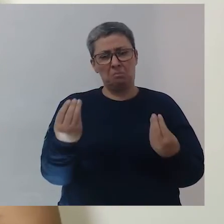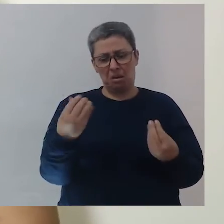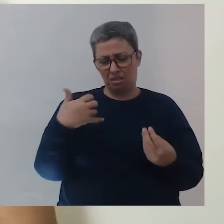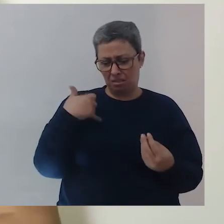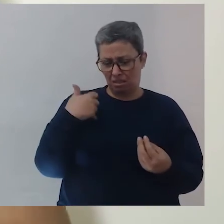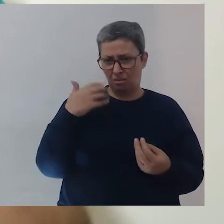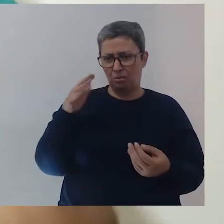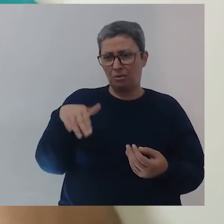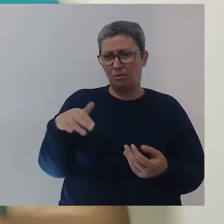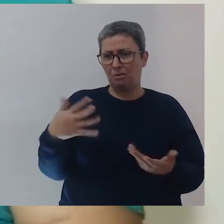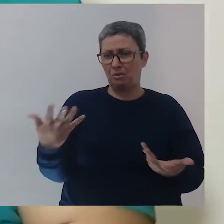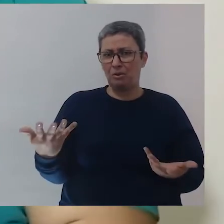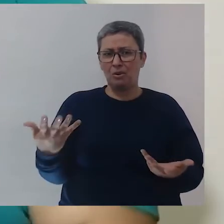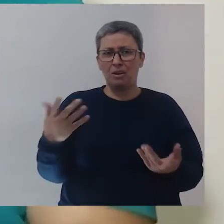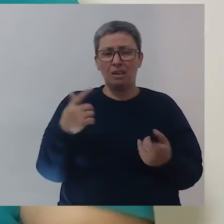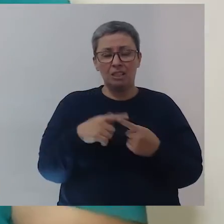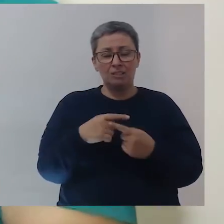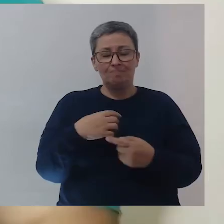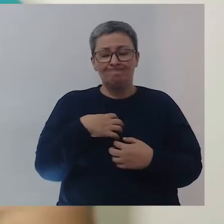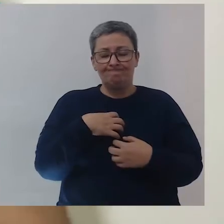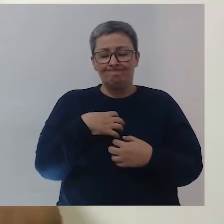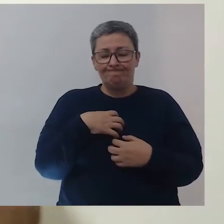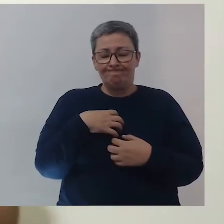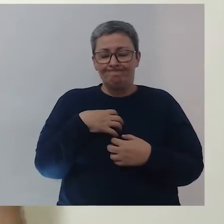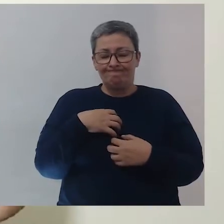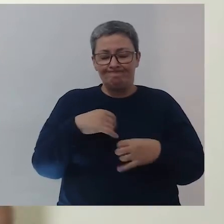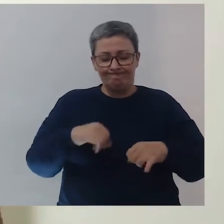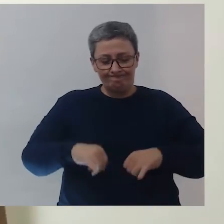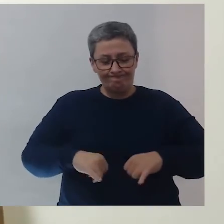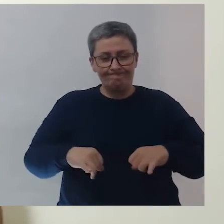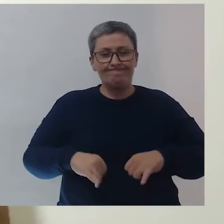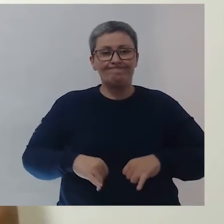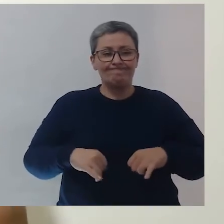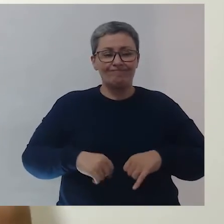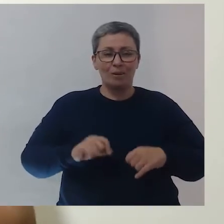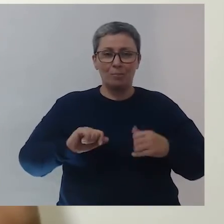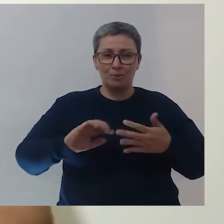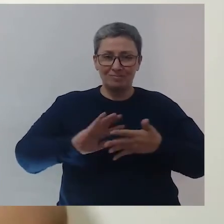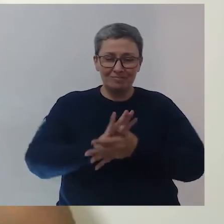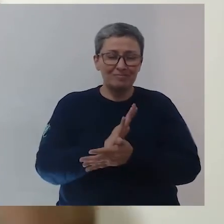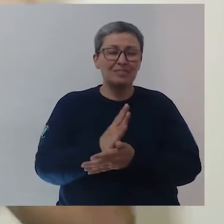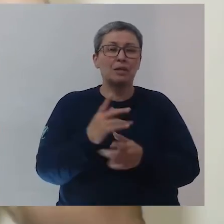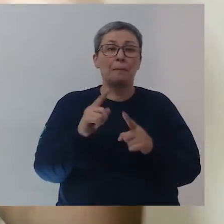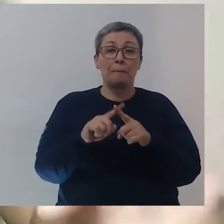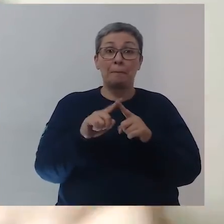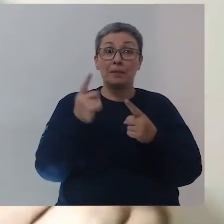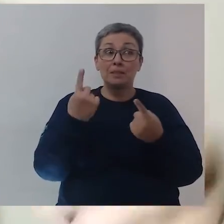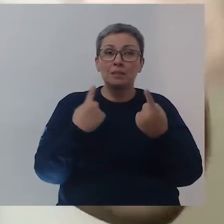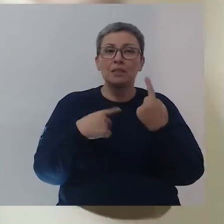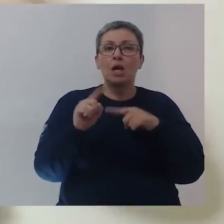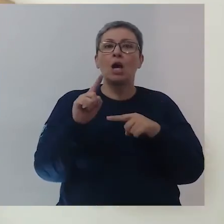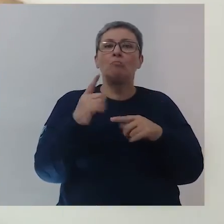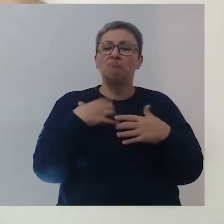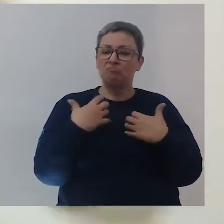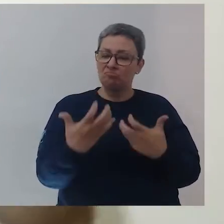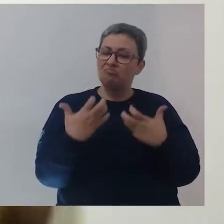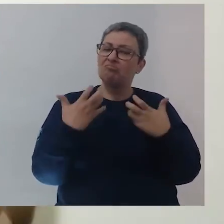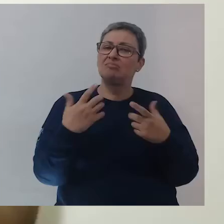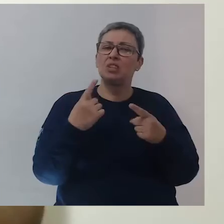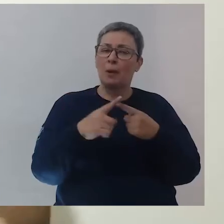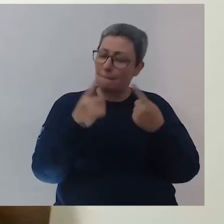tão novo, aquilo me doeu. Aquilo poderia ter me destruído, mas não. Se tornou a incombustível.